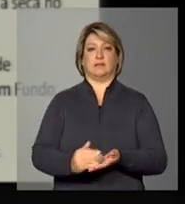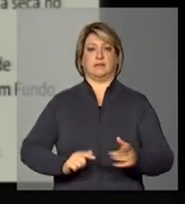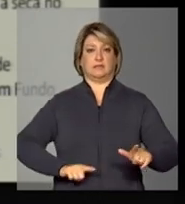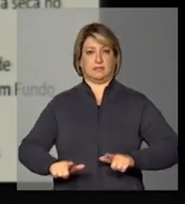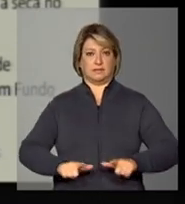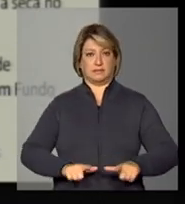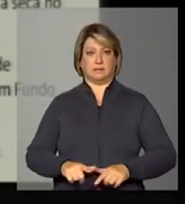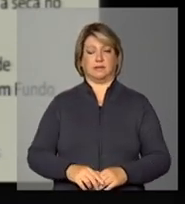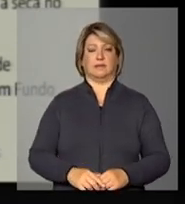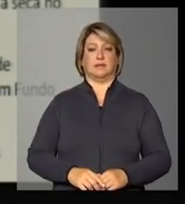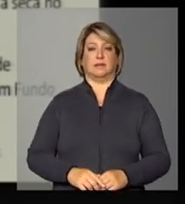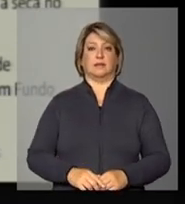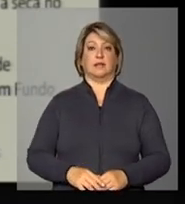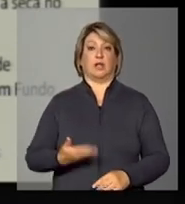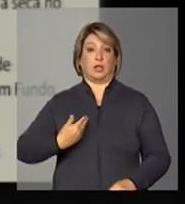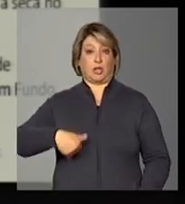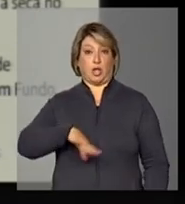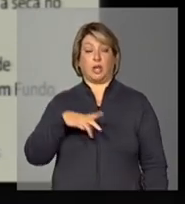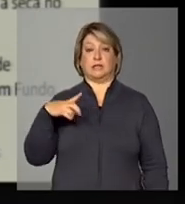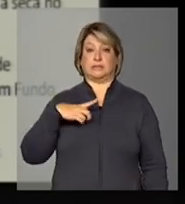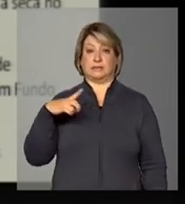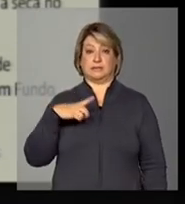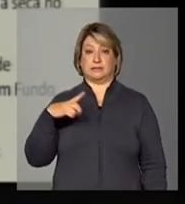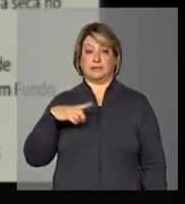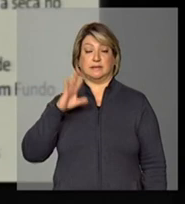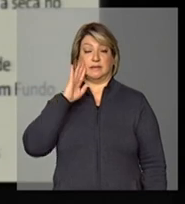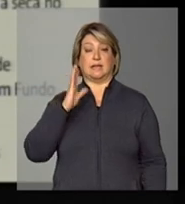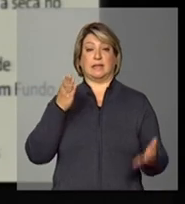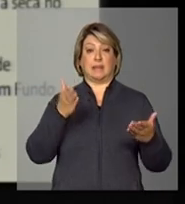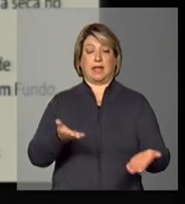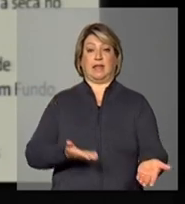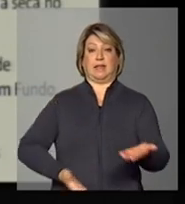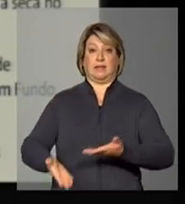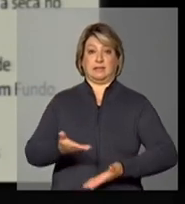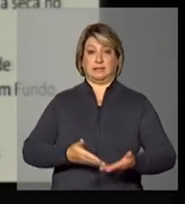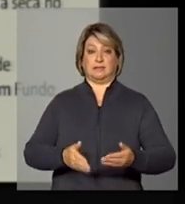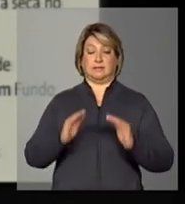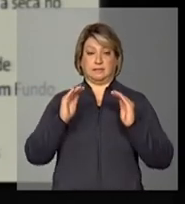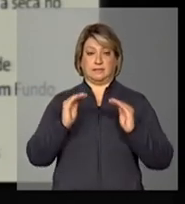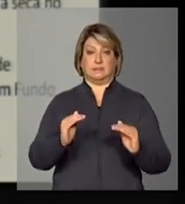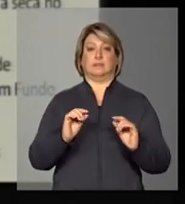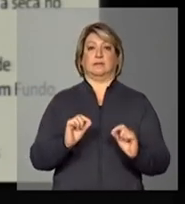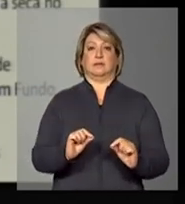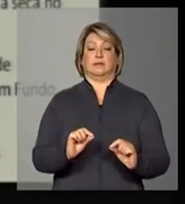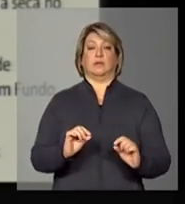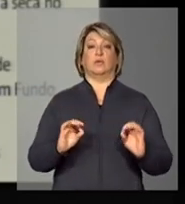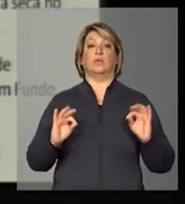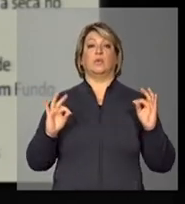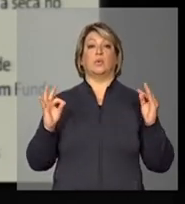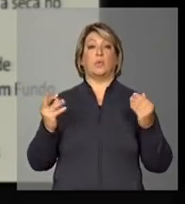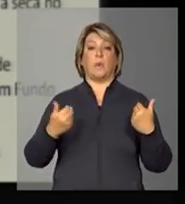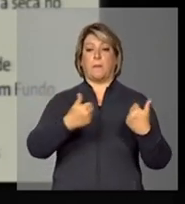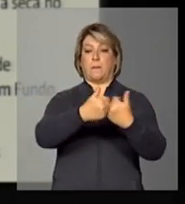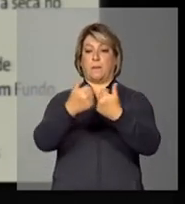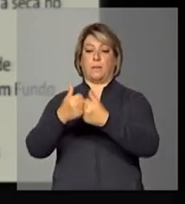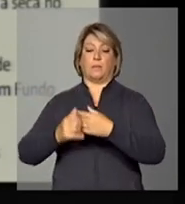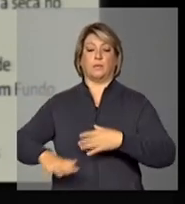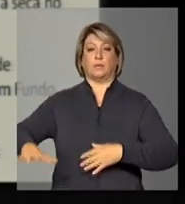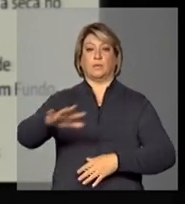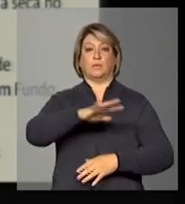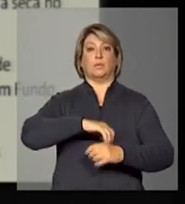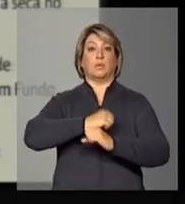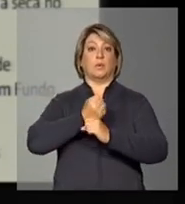nós temos dado atenção crescente aos entornos dos grandes projetos